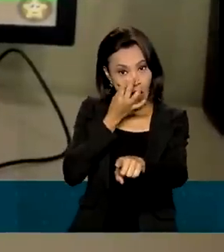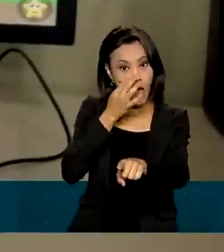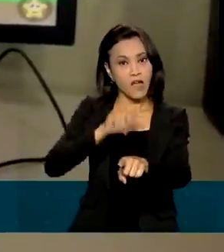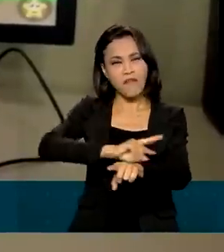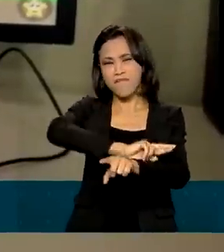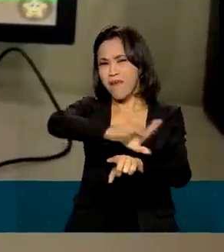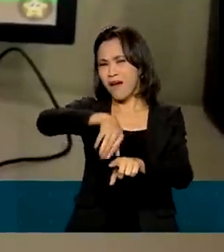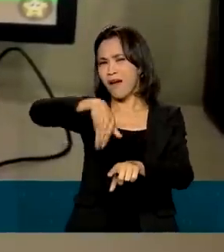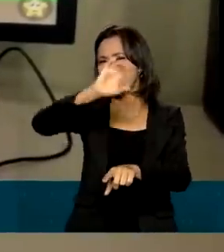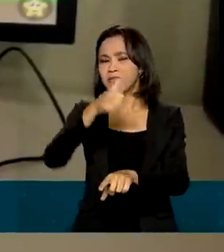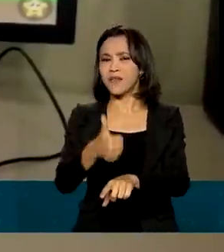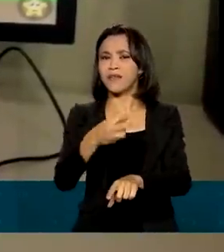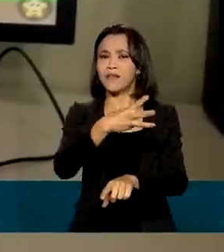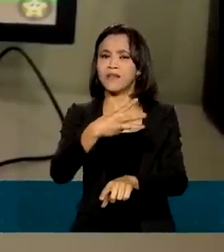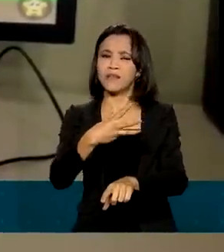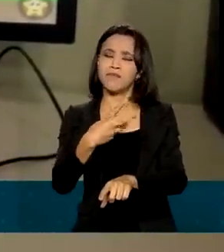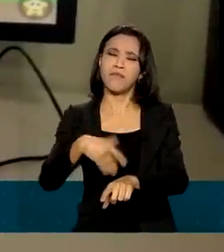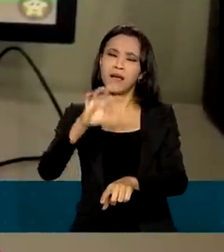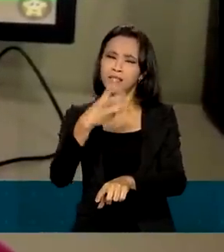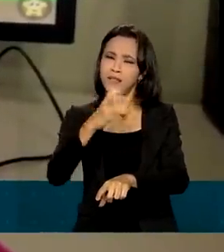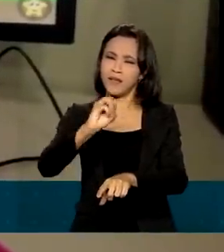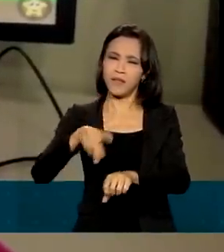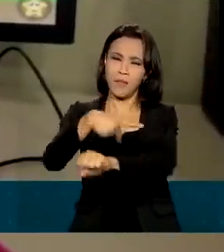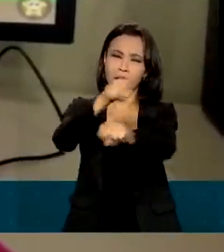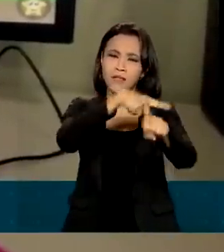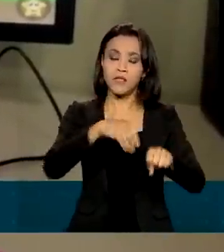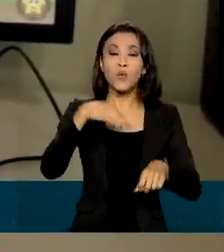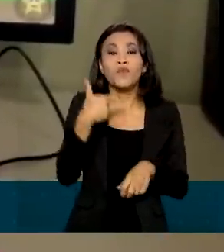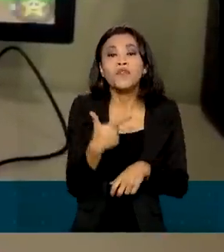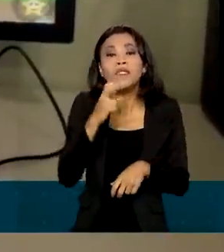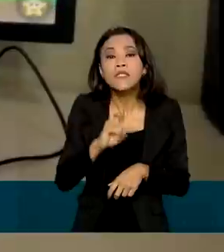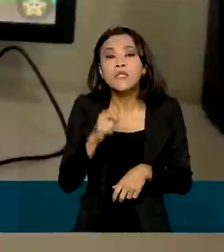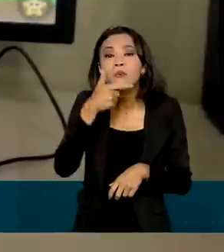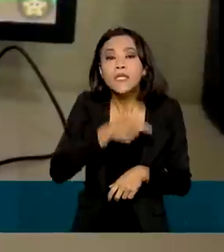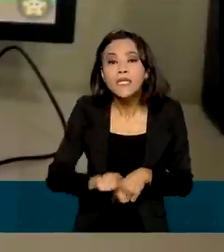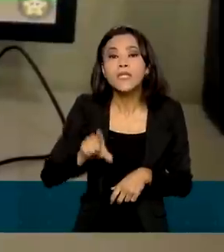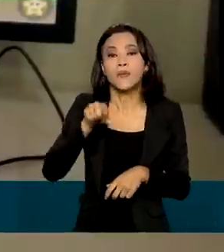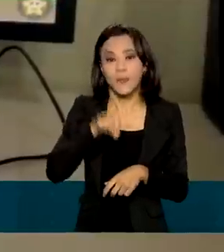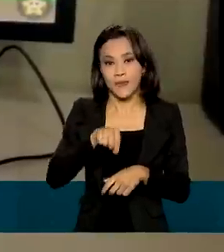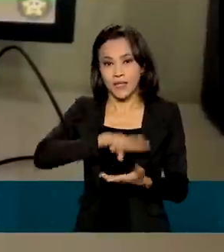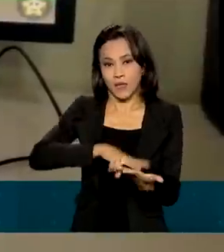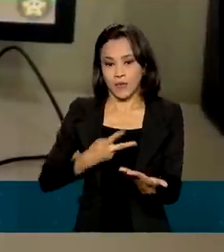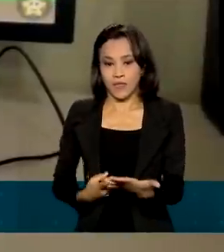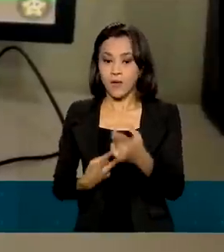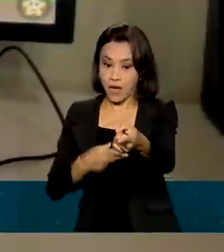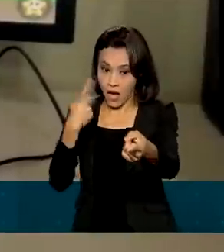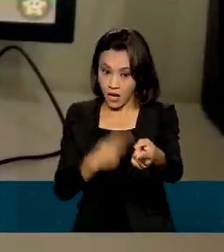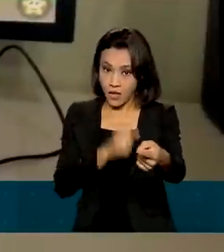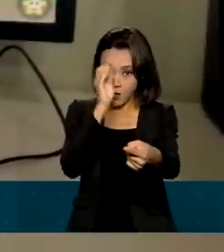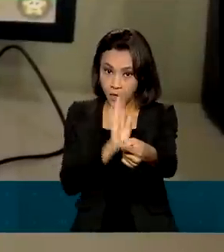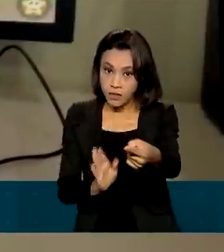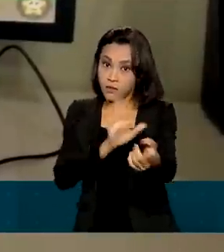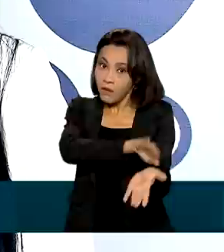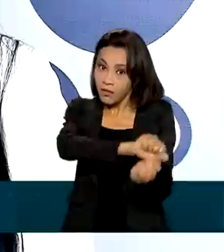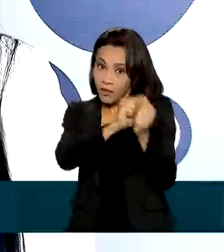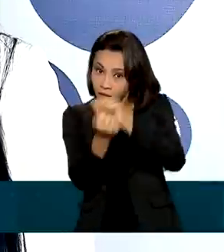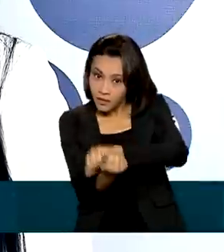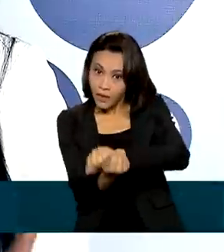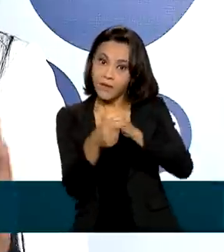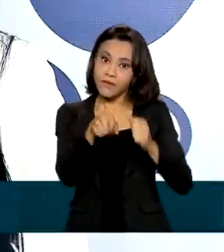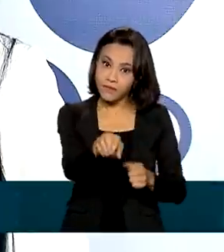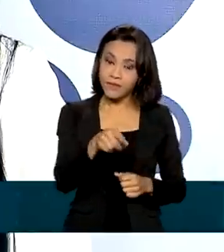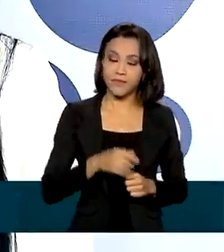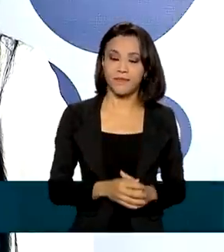para mais de 25 línguas. No Brasil, o aplicativo foi adaptado e ganhou uma nova versão este ano. A gente